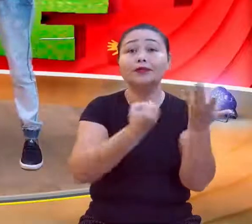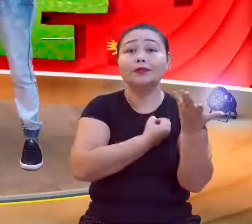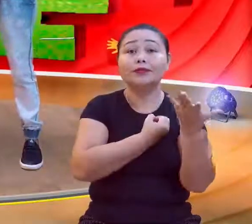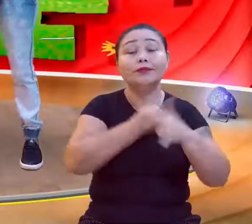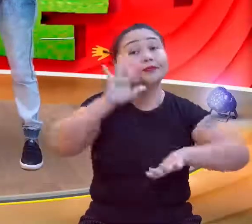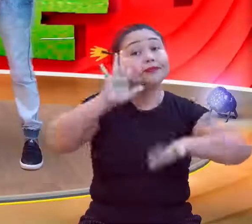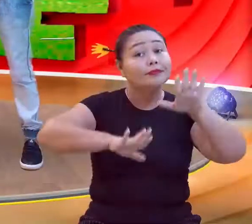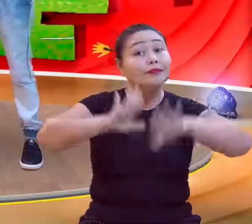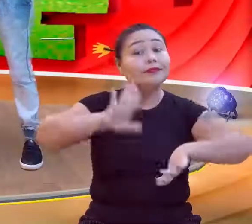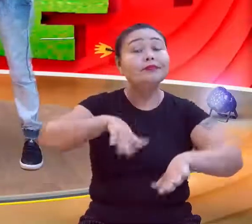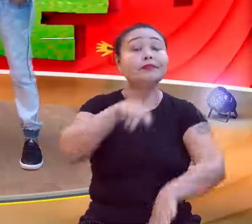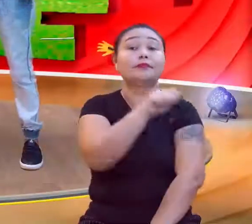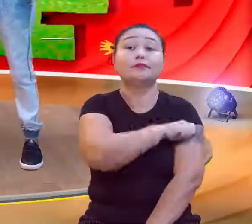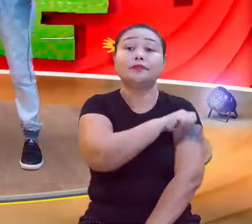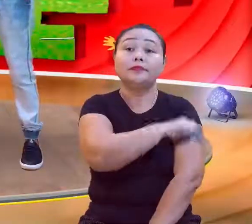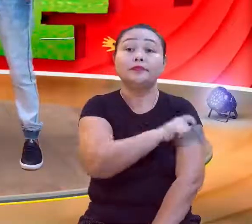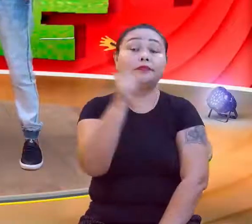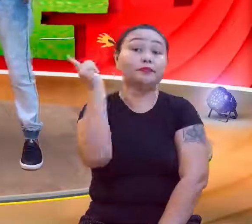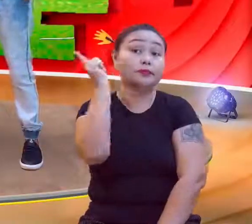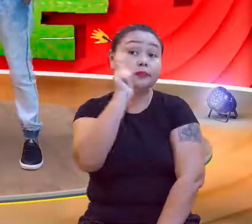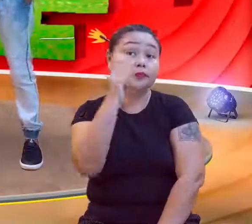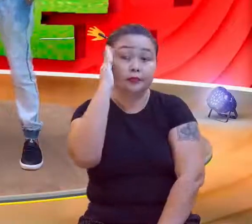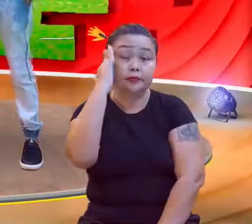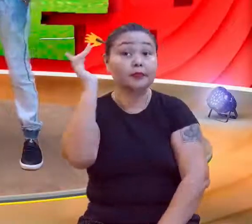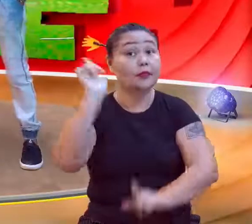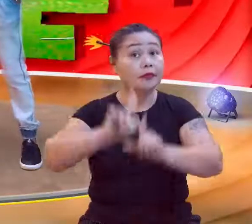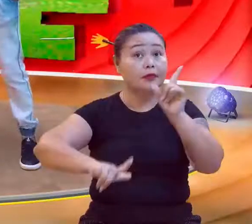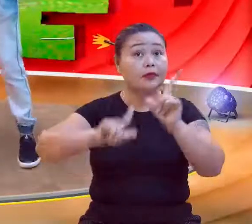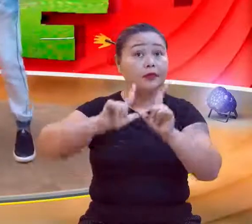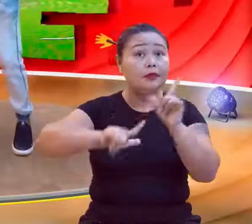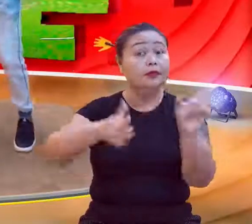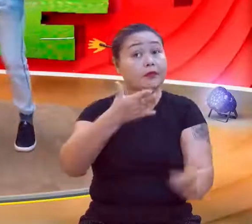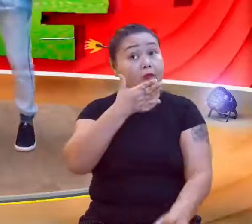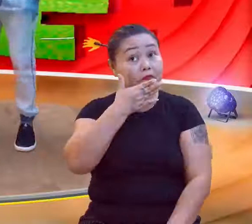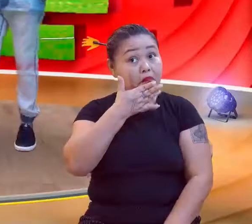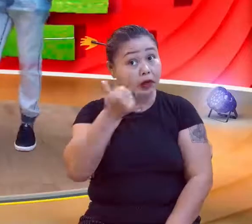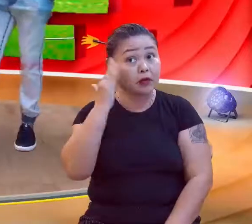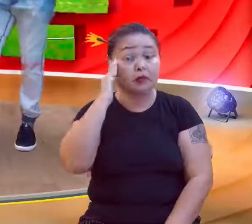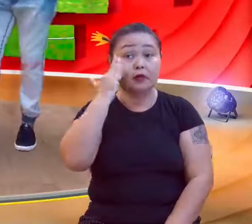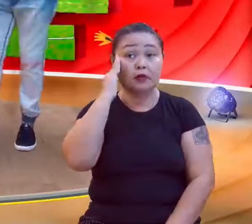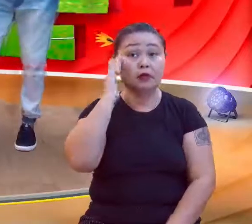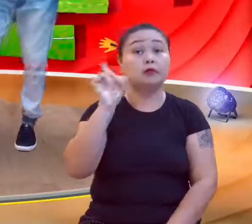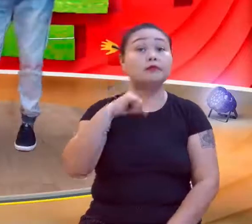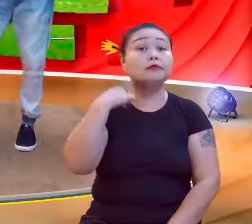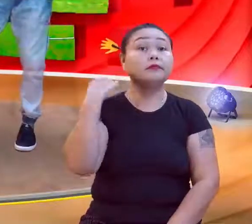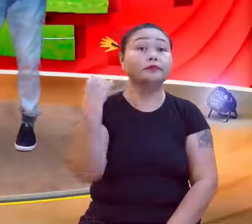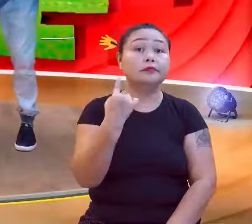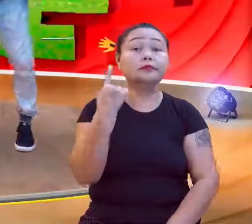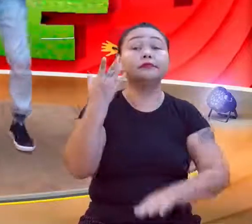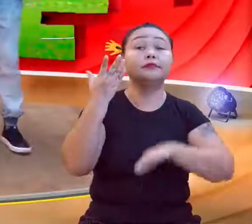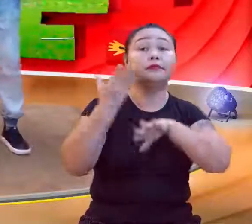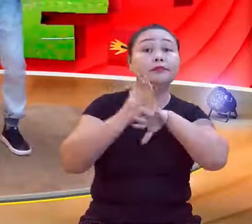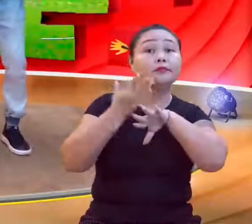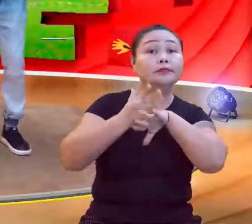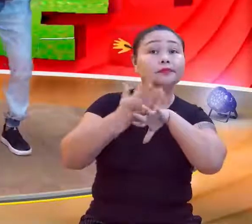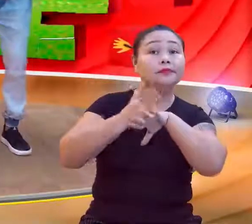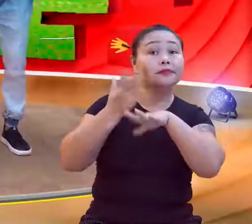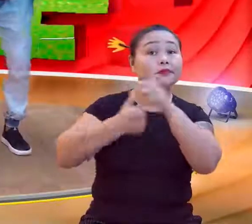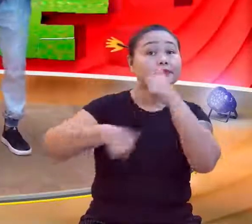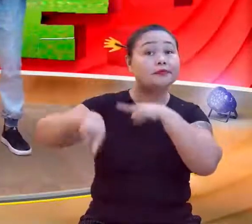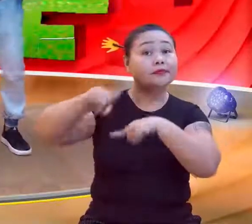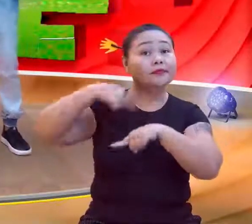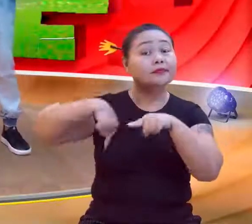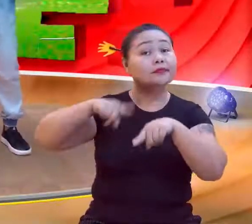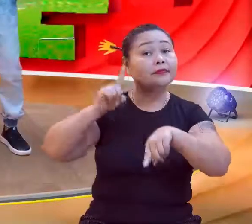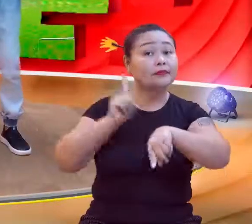conseguem entender as letras. Mas para melhor entender, só se a gente praticar, é